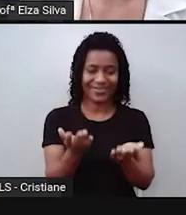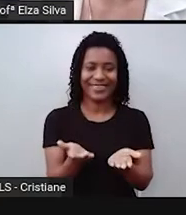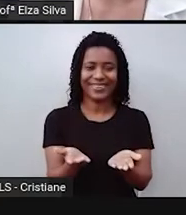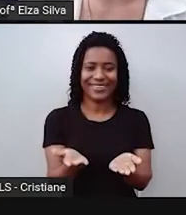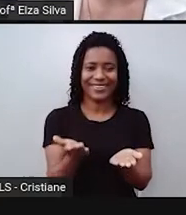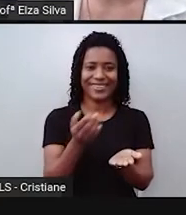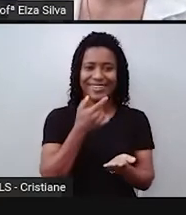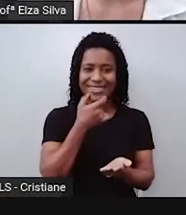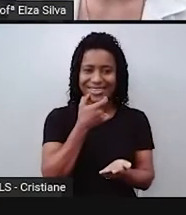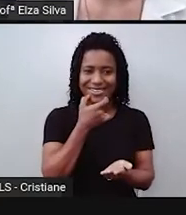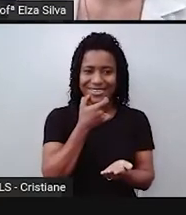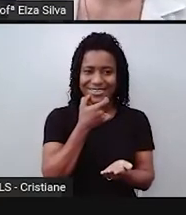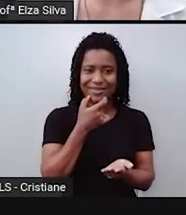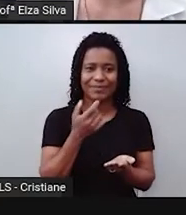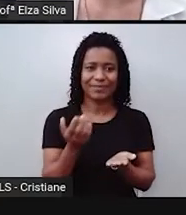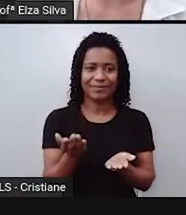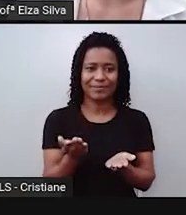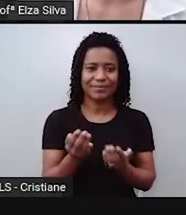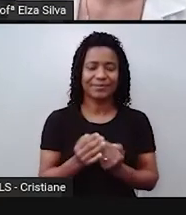Zenaidia.